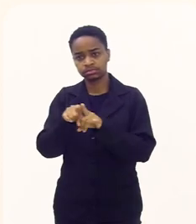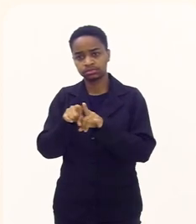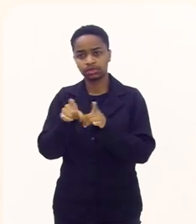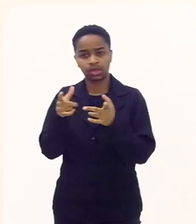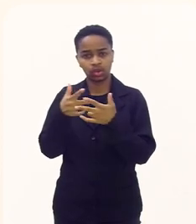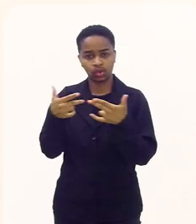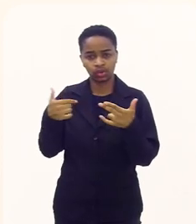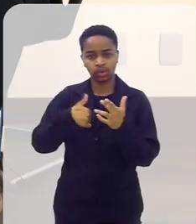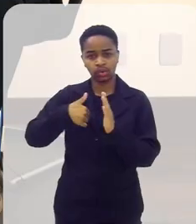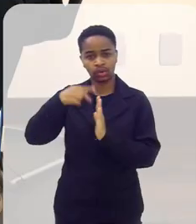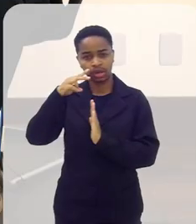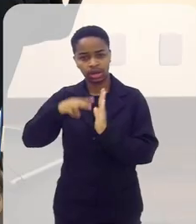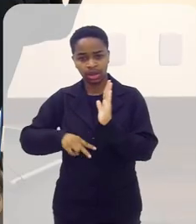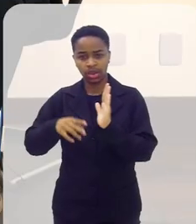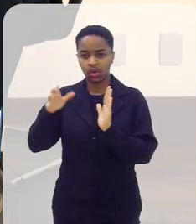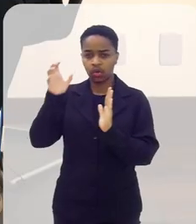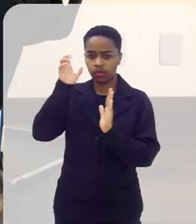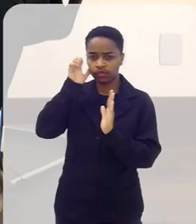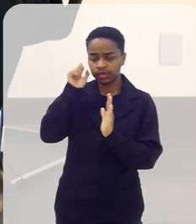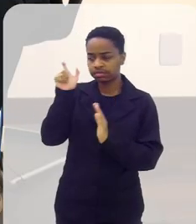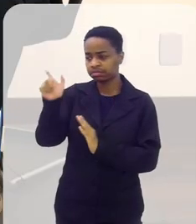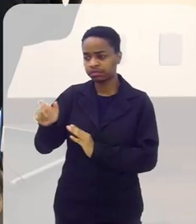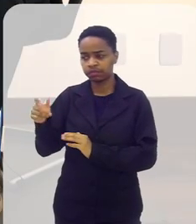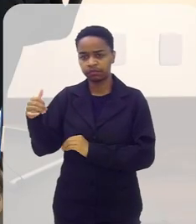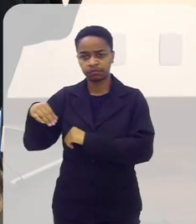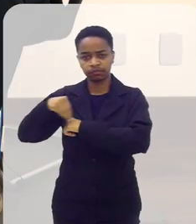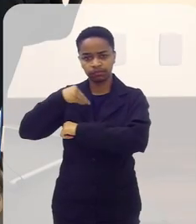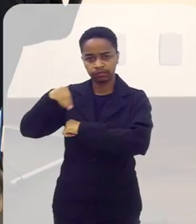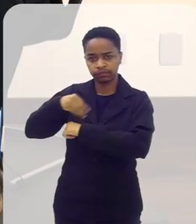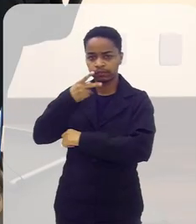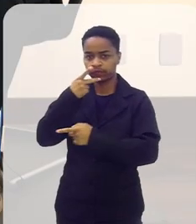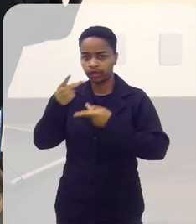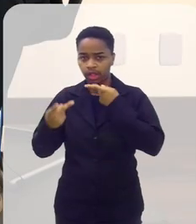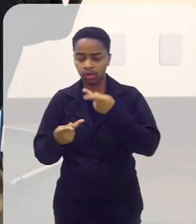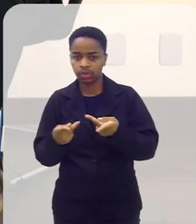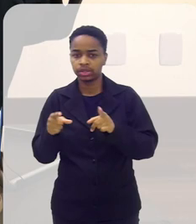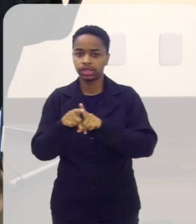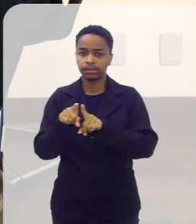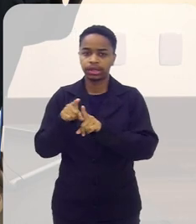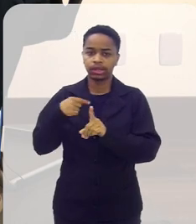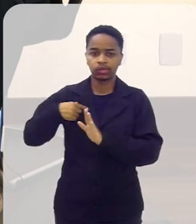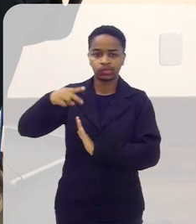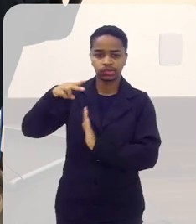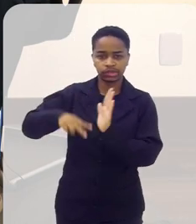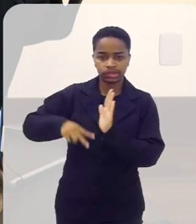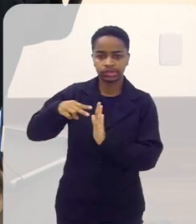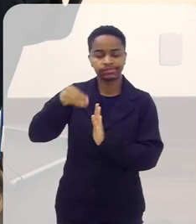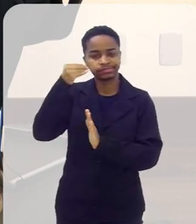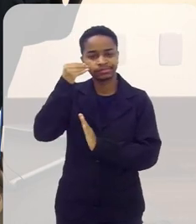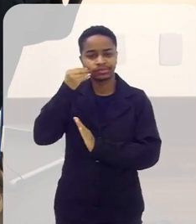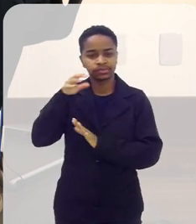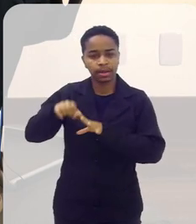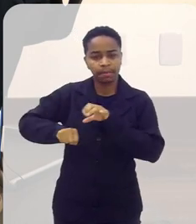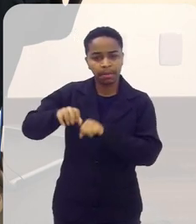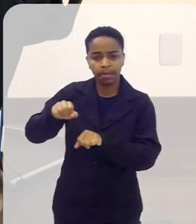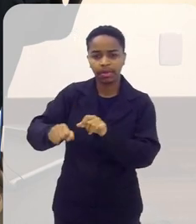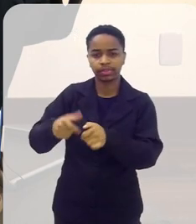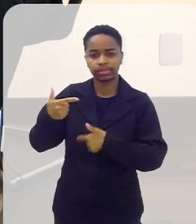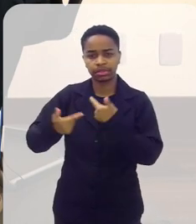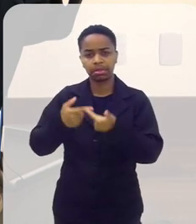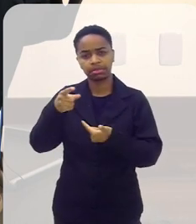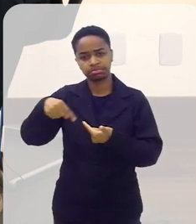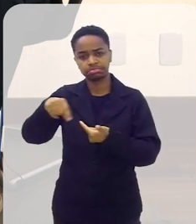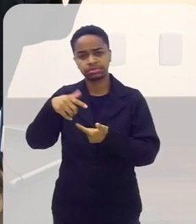vocês tudo que eu li tudo que eu ouvi tudo que o Sérgio falou tudo que o Marcelo falou aí eu fui ler eu fui